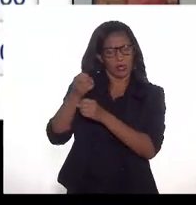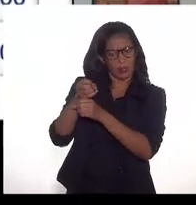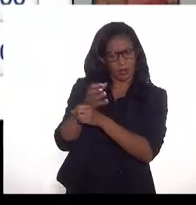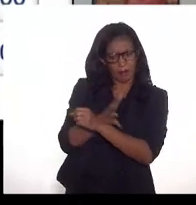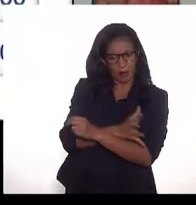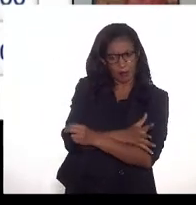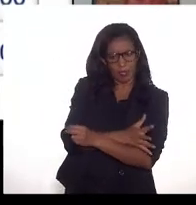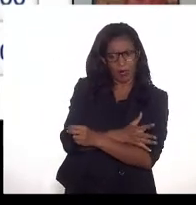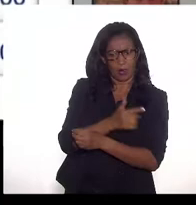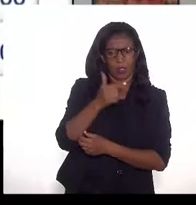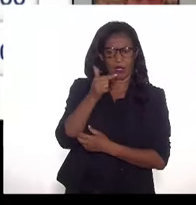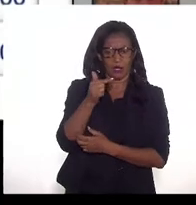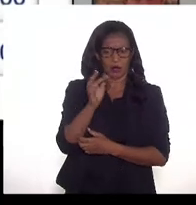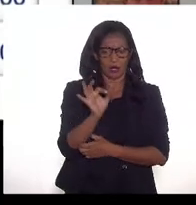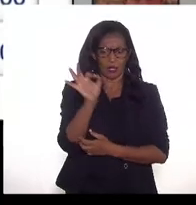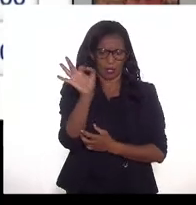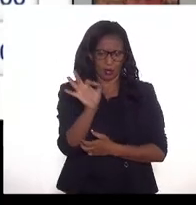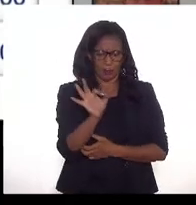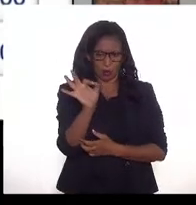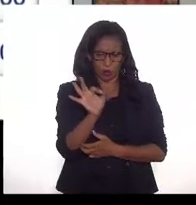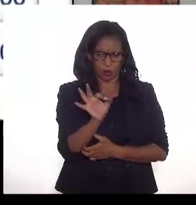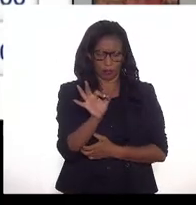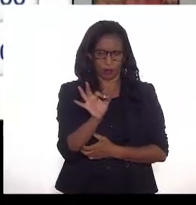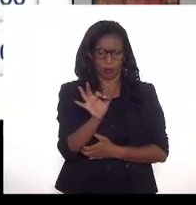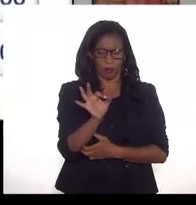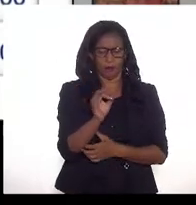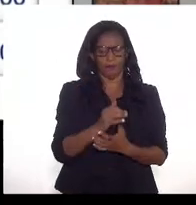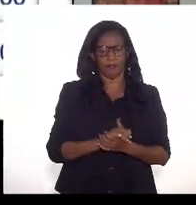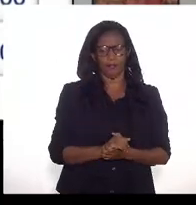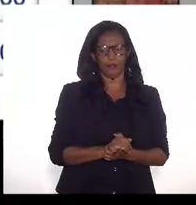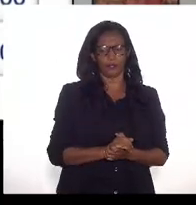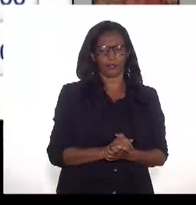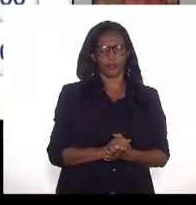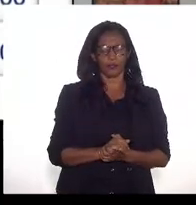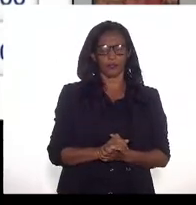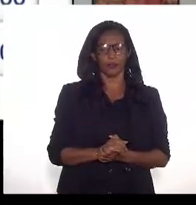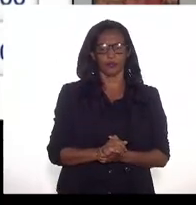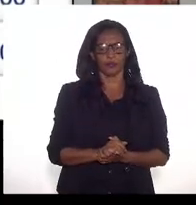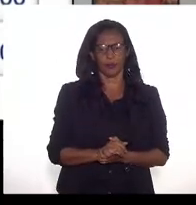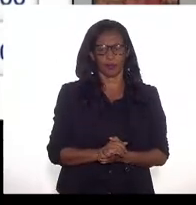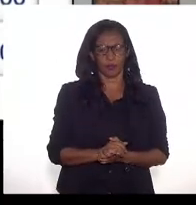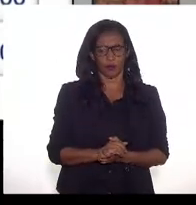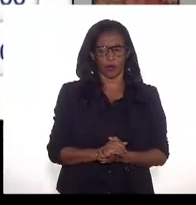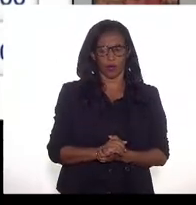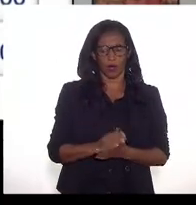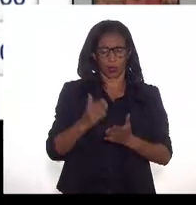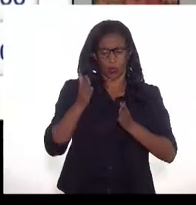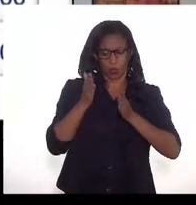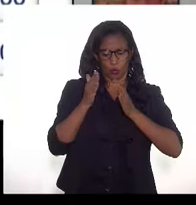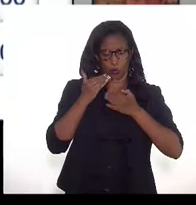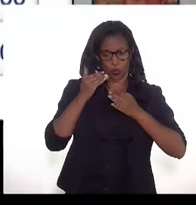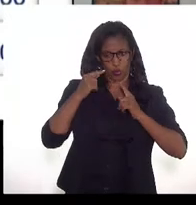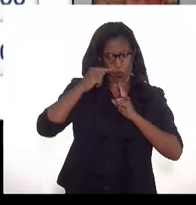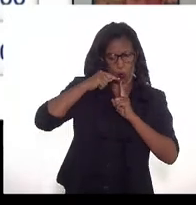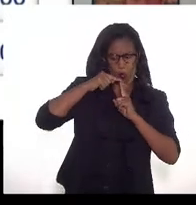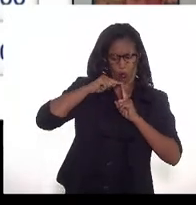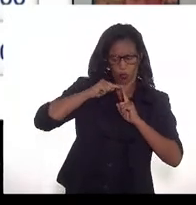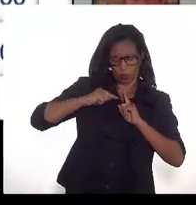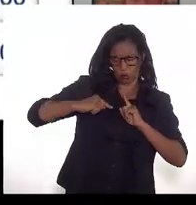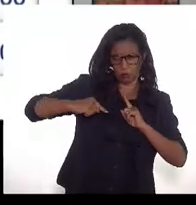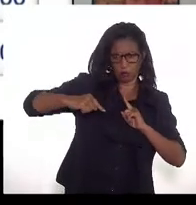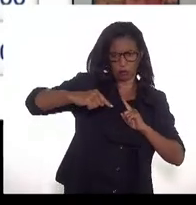70% da depreciação do mês do trecho é alocada